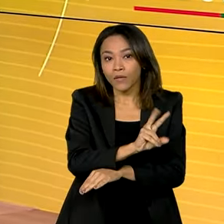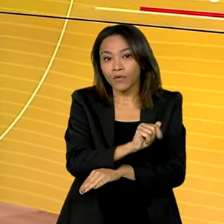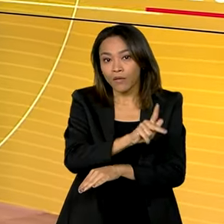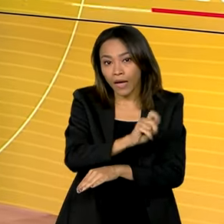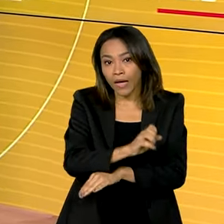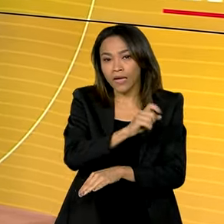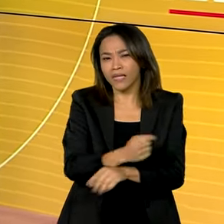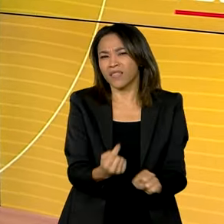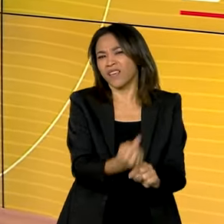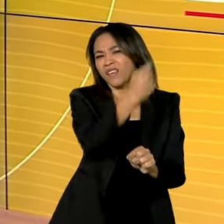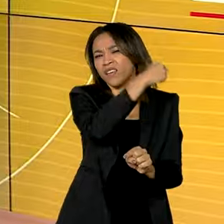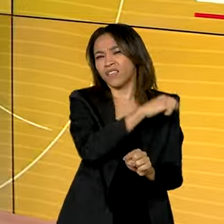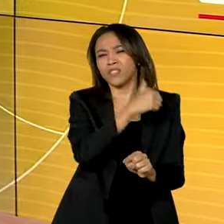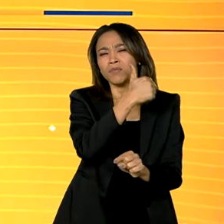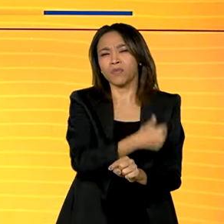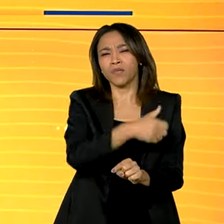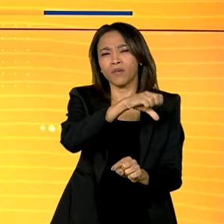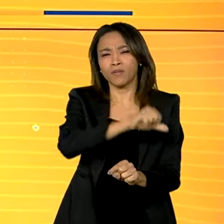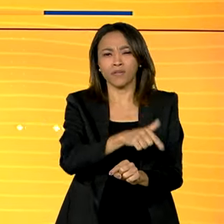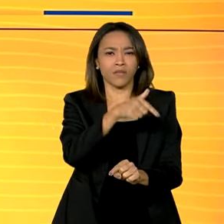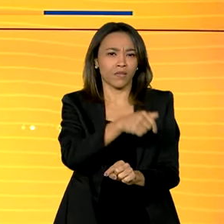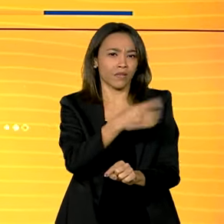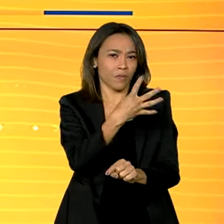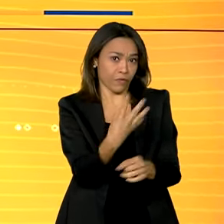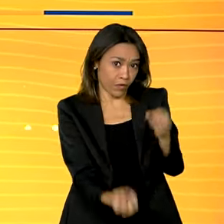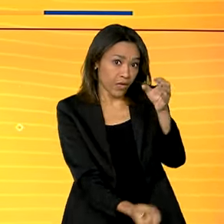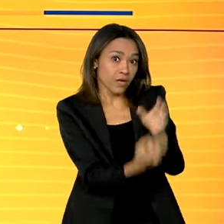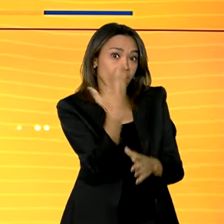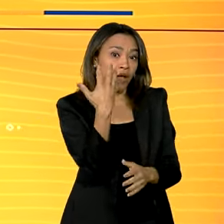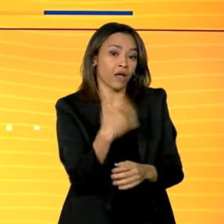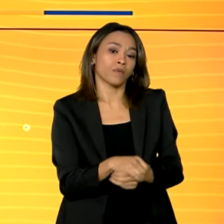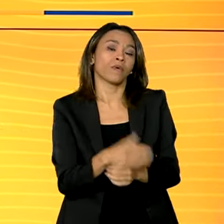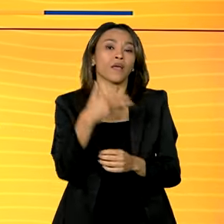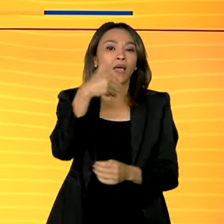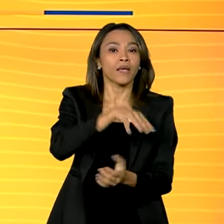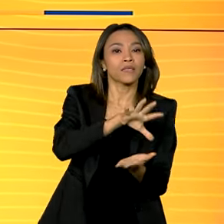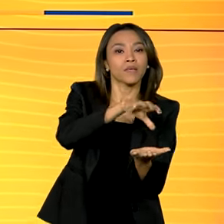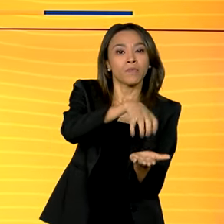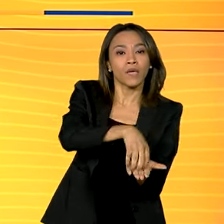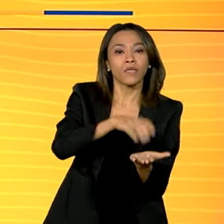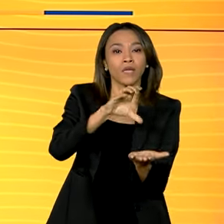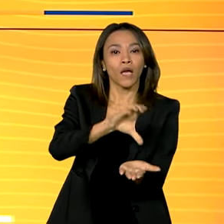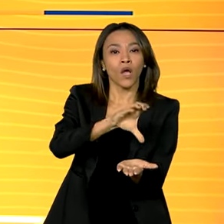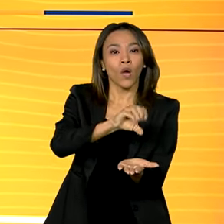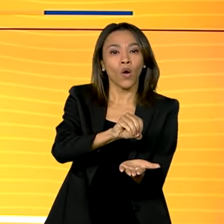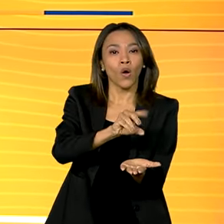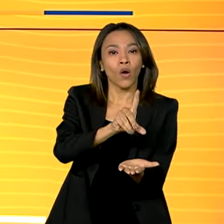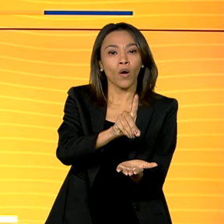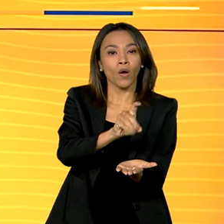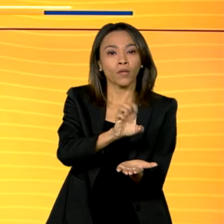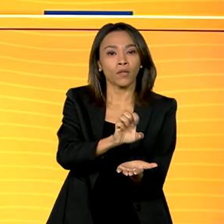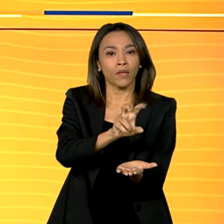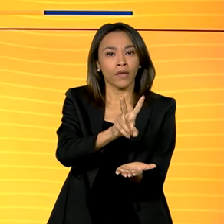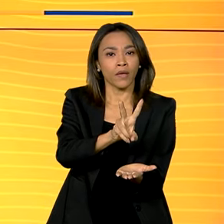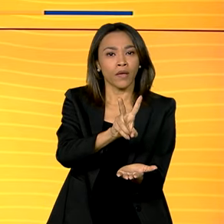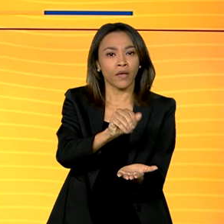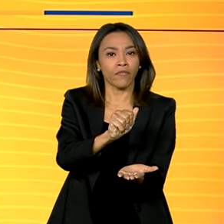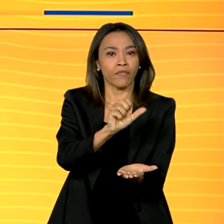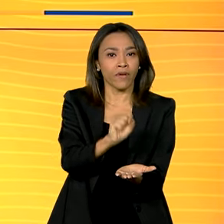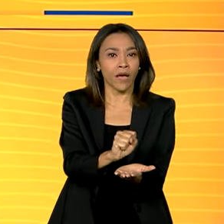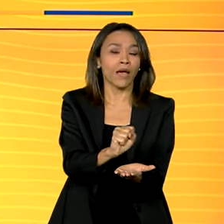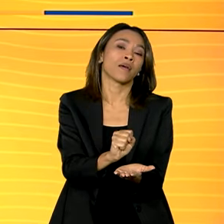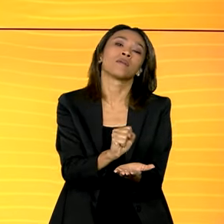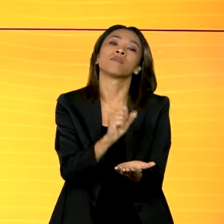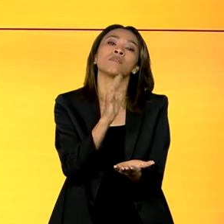1974. Em 50 anos, a Codevasf consolidou na bacia do Rio São Francisco a